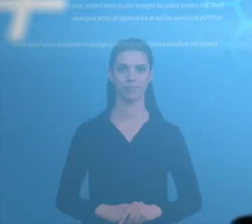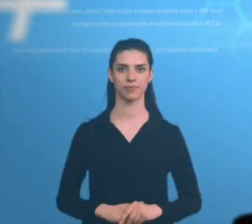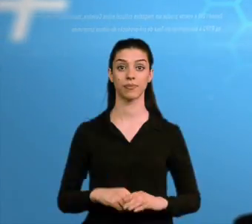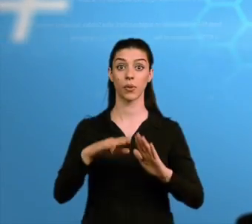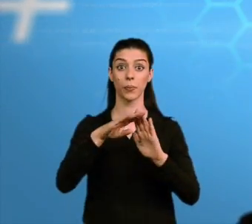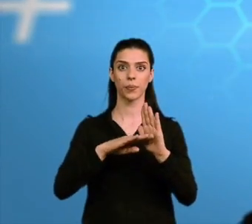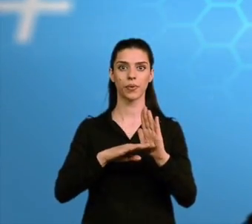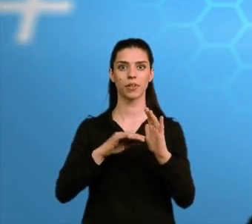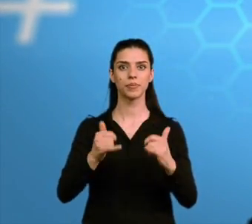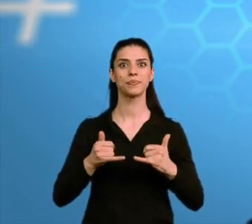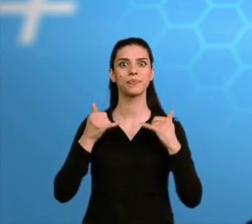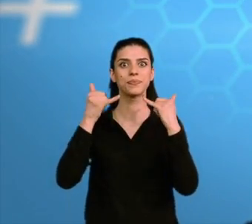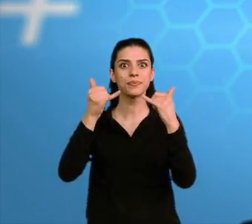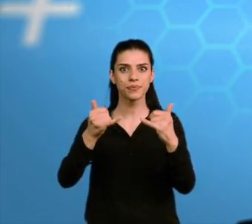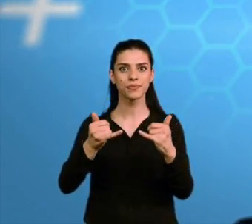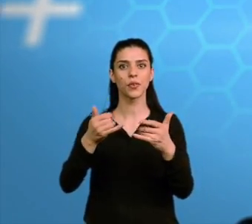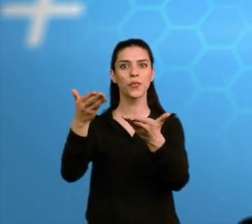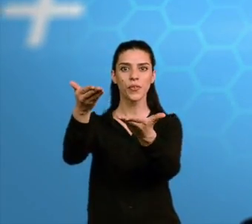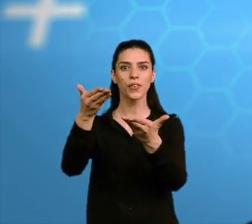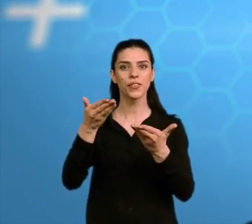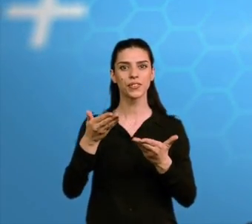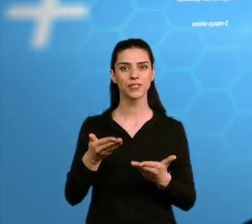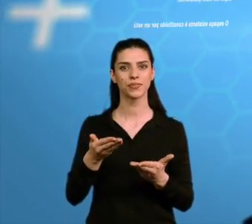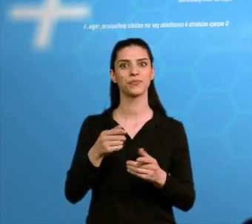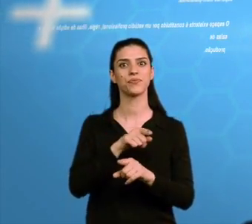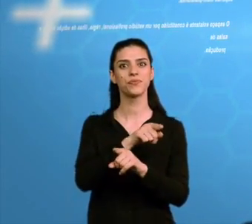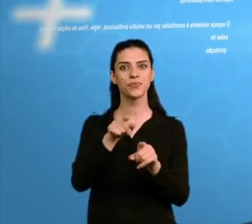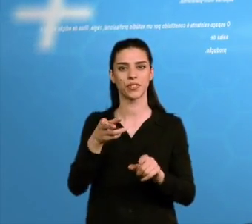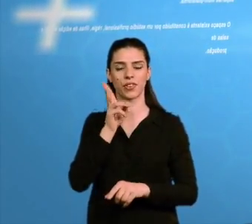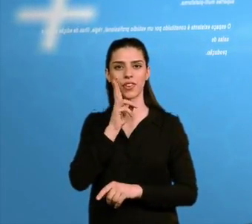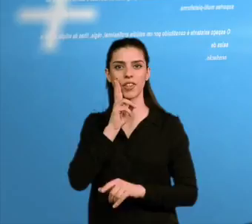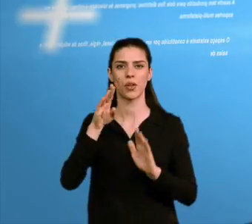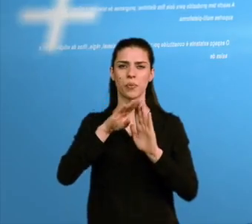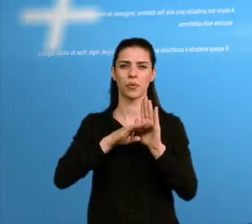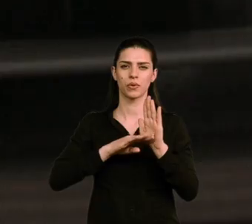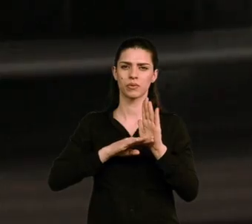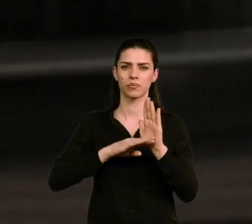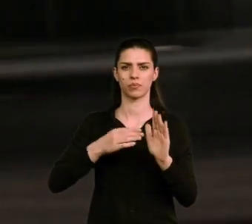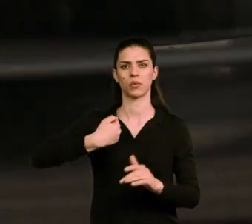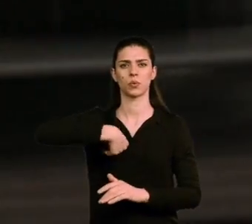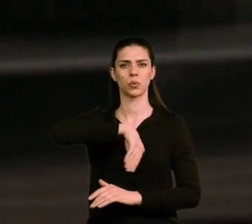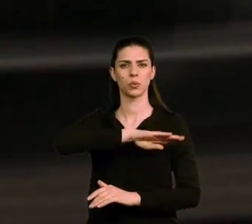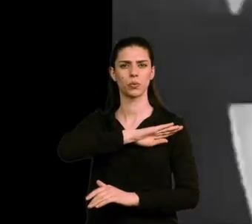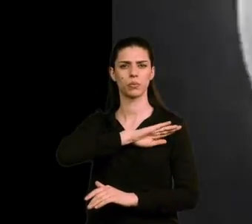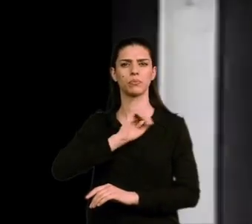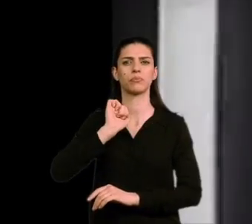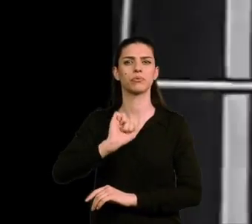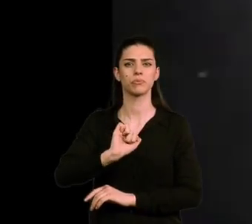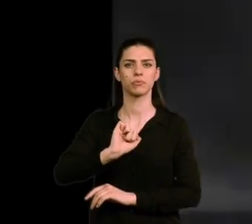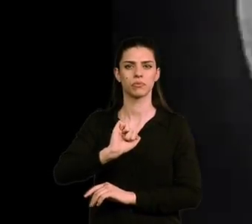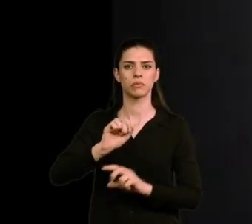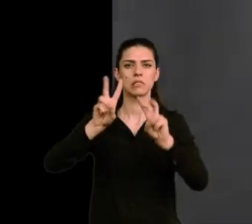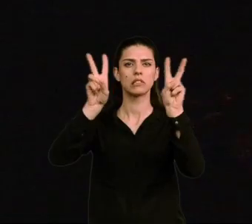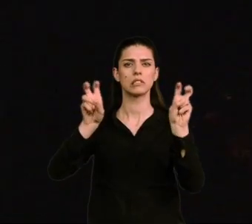Na próxima edição estão convidados a conhecer a programação para a cidade de Coimbra do Filacapa